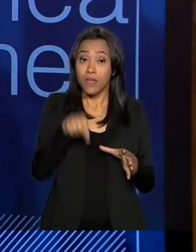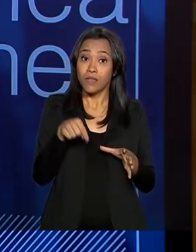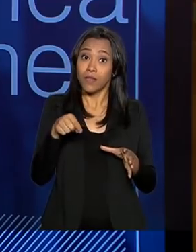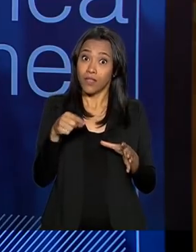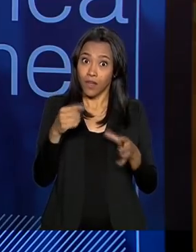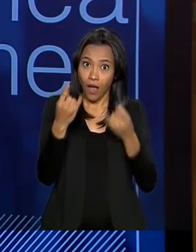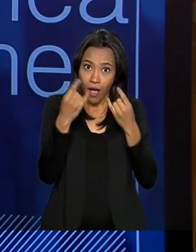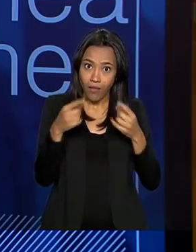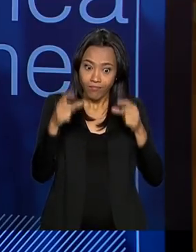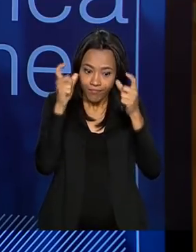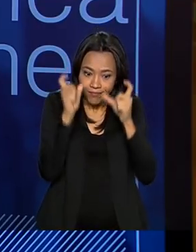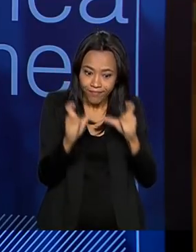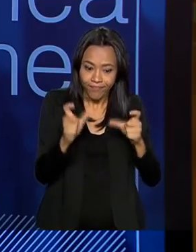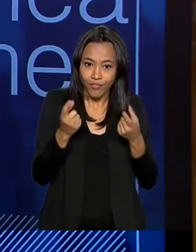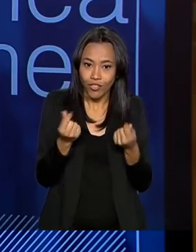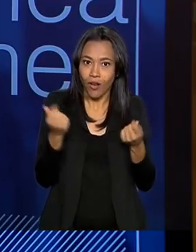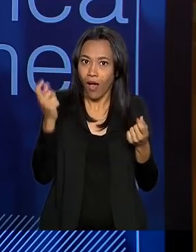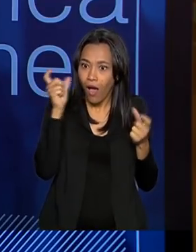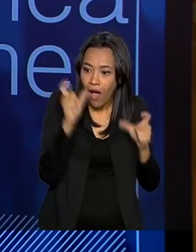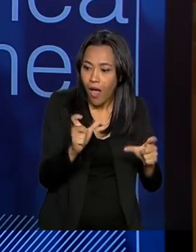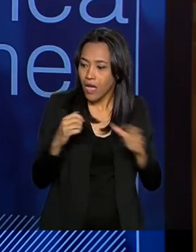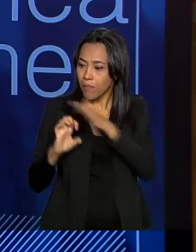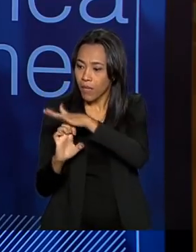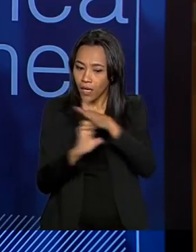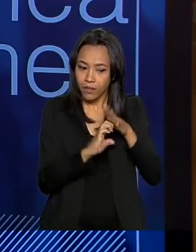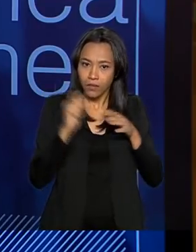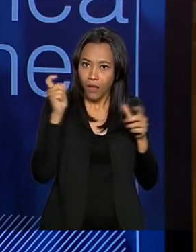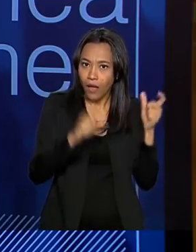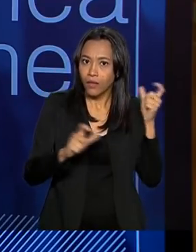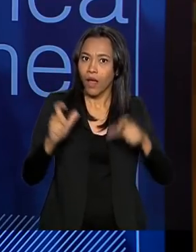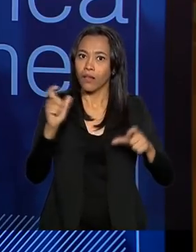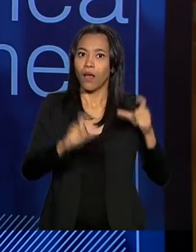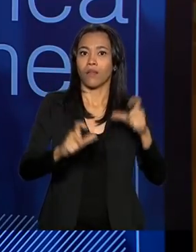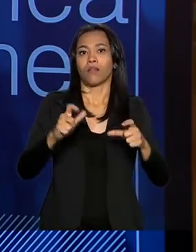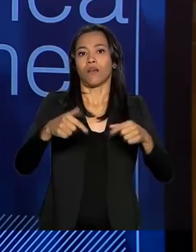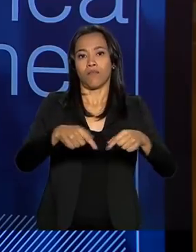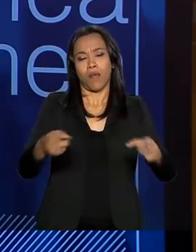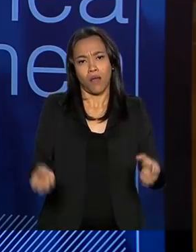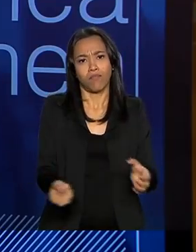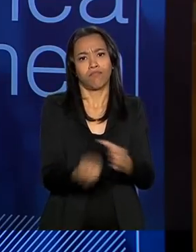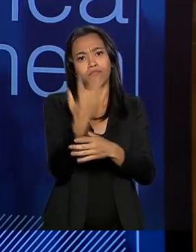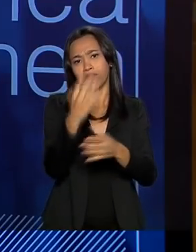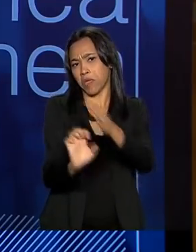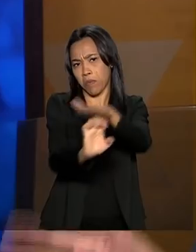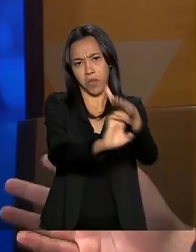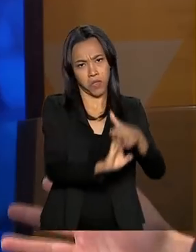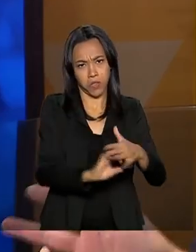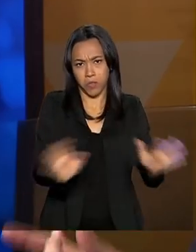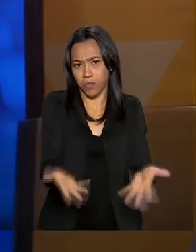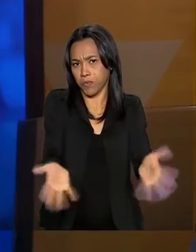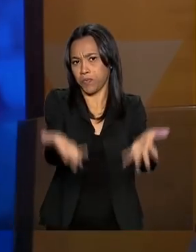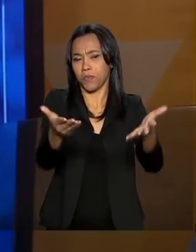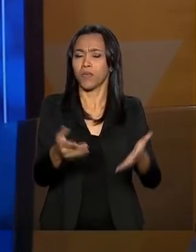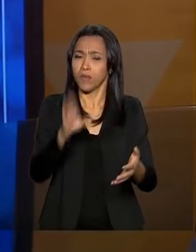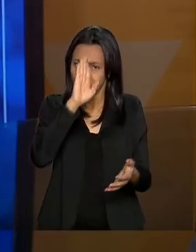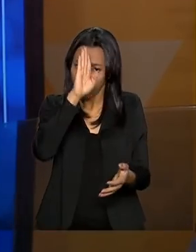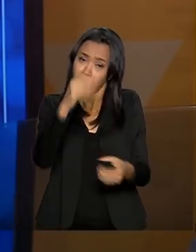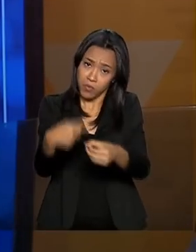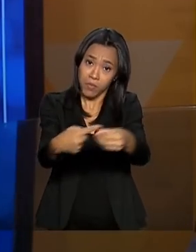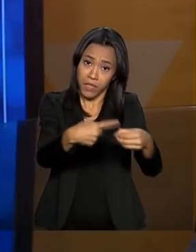atrativas economicamente e possam, no médio e longo prazo, viabilizar investimentos mais robustos, inclusive para os pequenos.